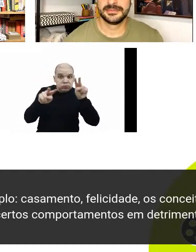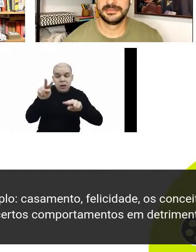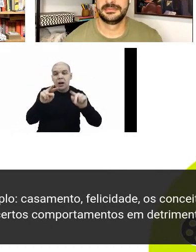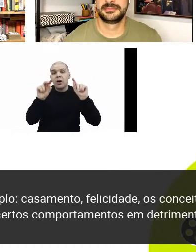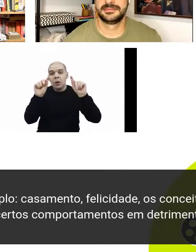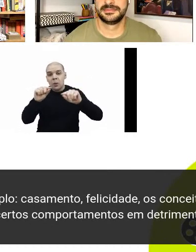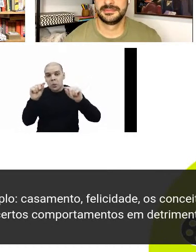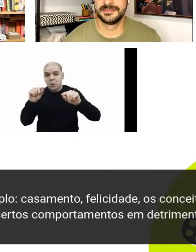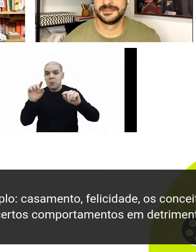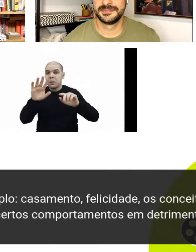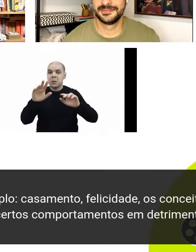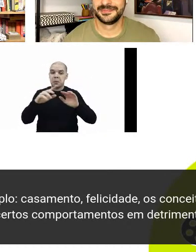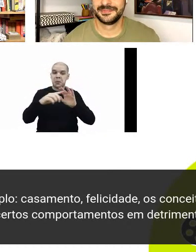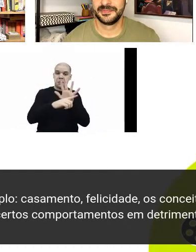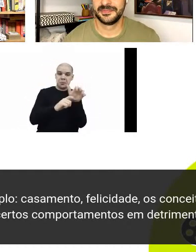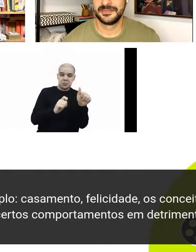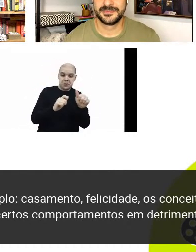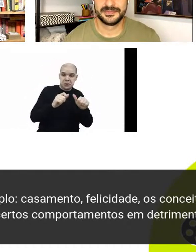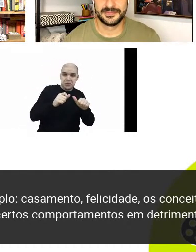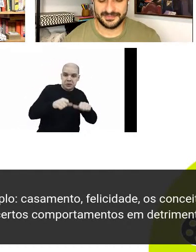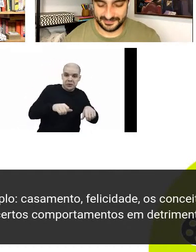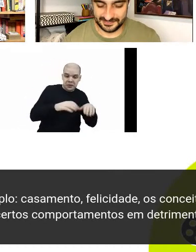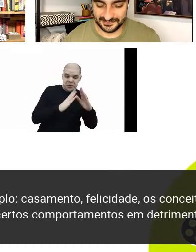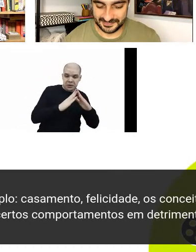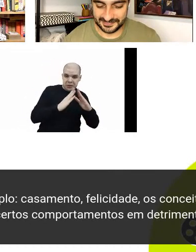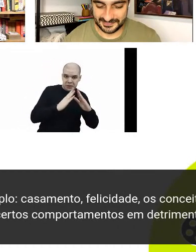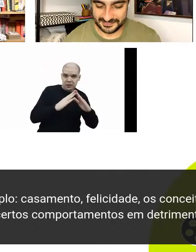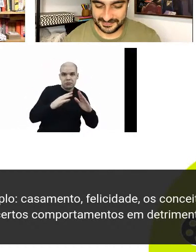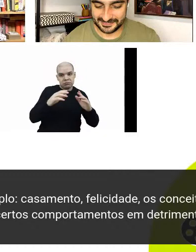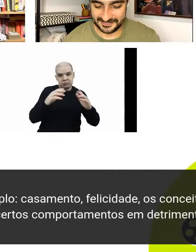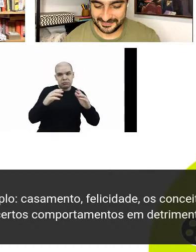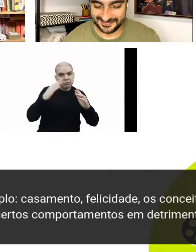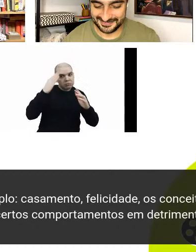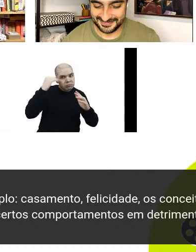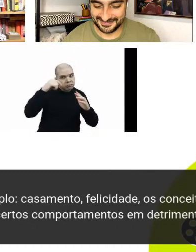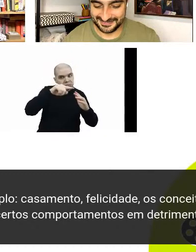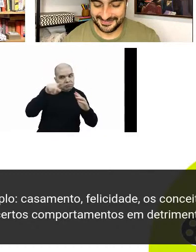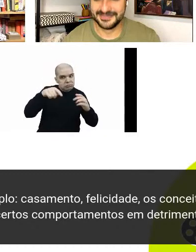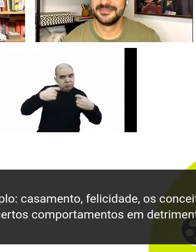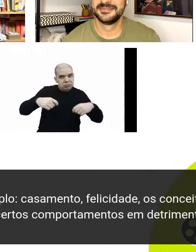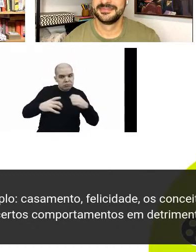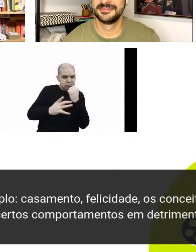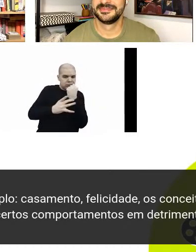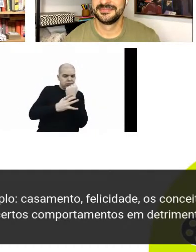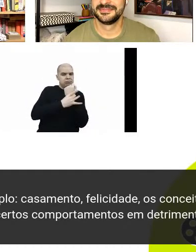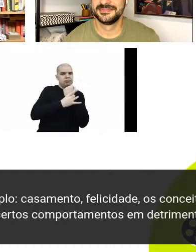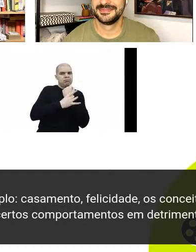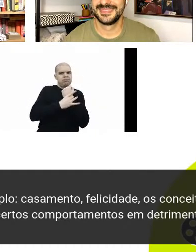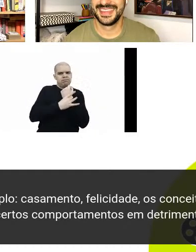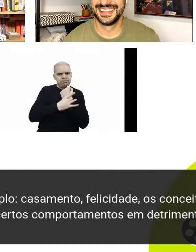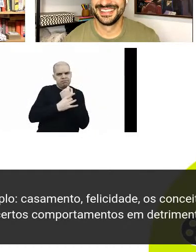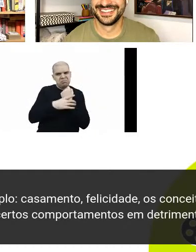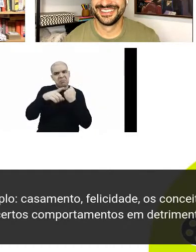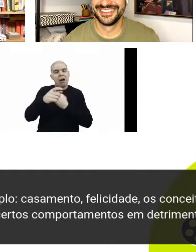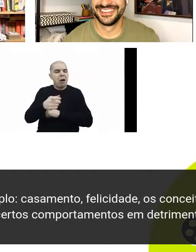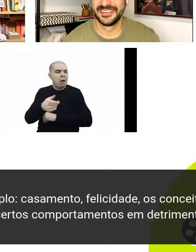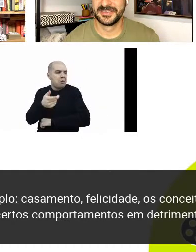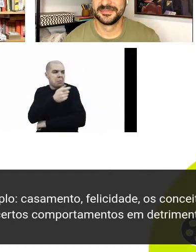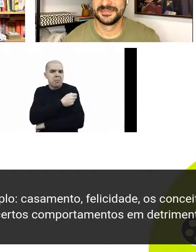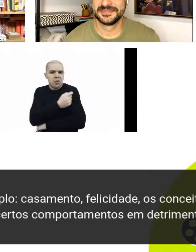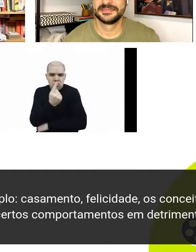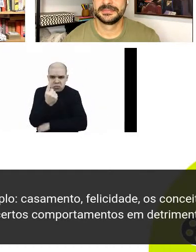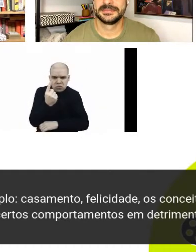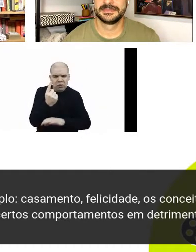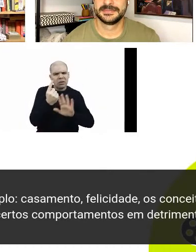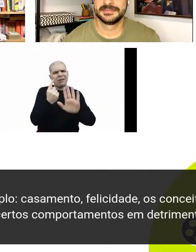para a gente continuar ainda aí se preservando, não pense quem tomou só uma dose de vacina, calma, segura, né, tem que continuar com muito